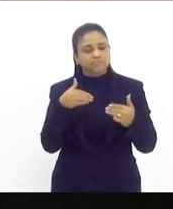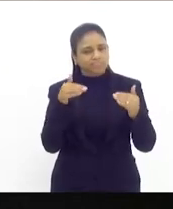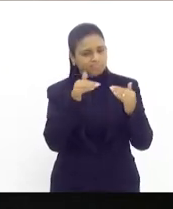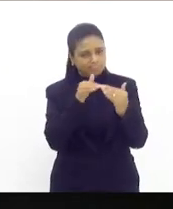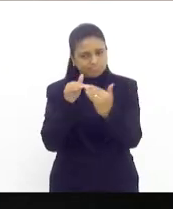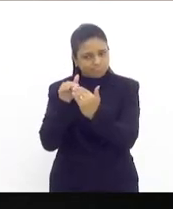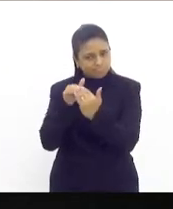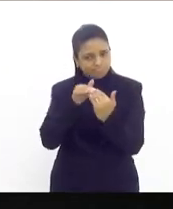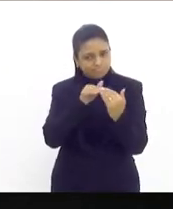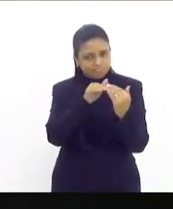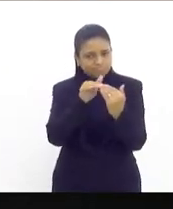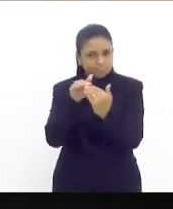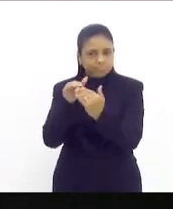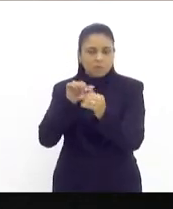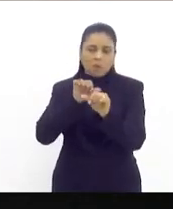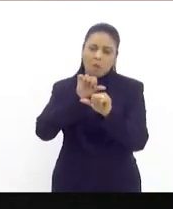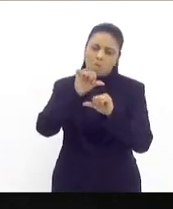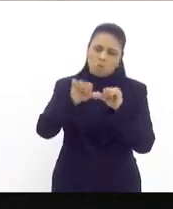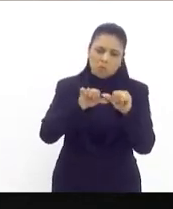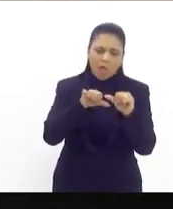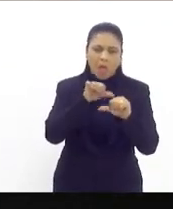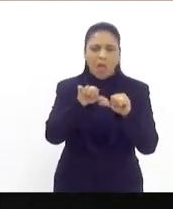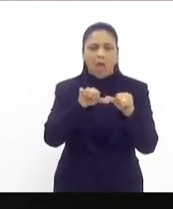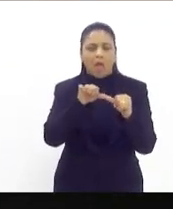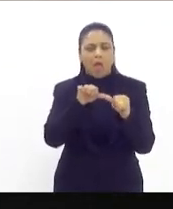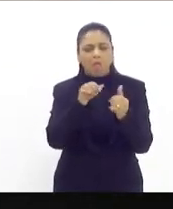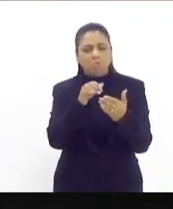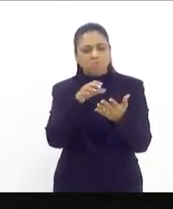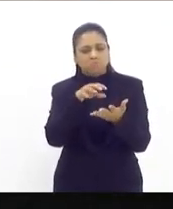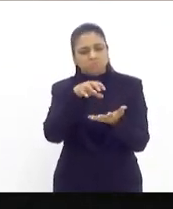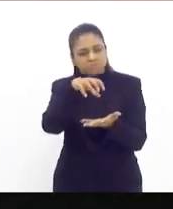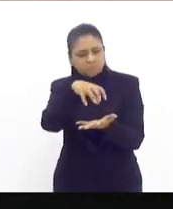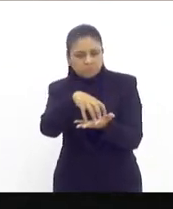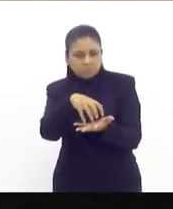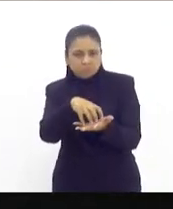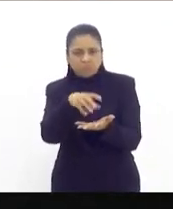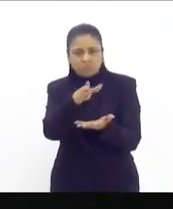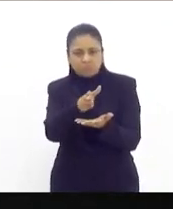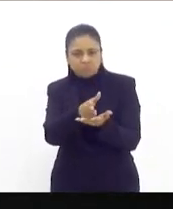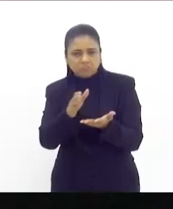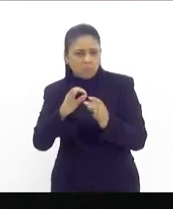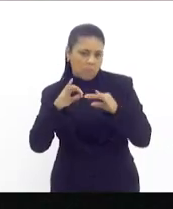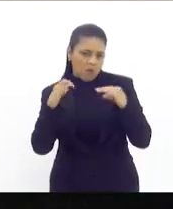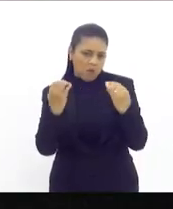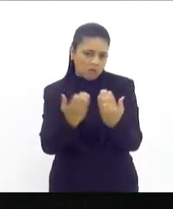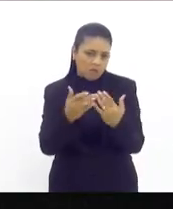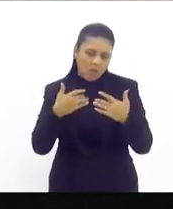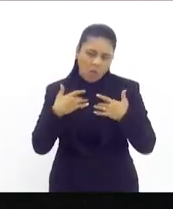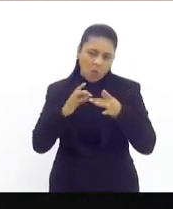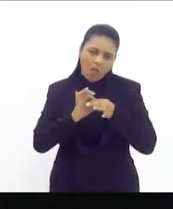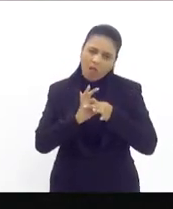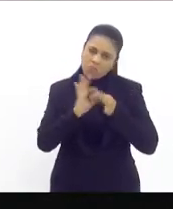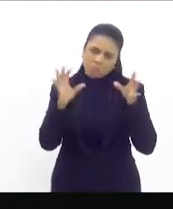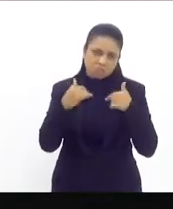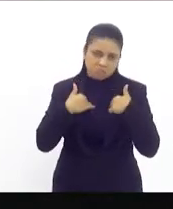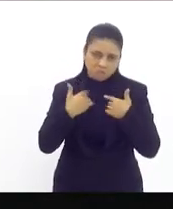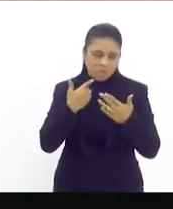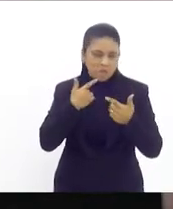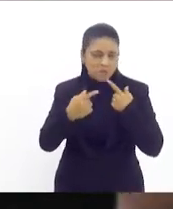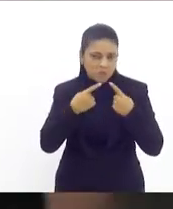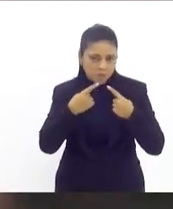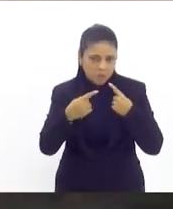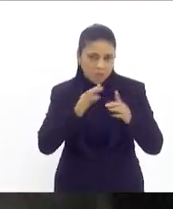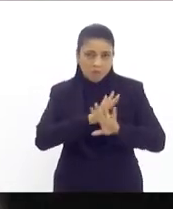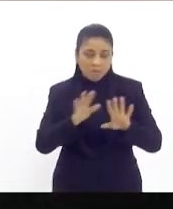composição de mudar o complexo, de mudar um pedaço, enfim, eu estou aberto a isso. Mas faço aqui um